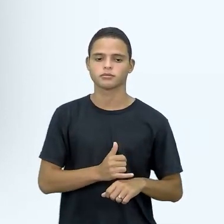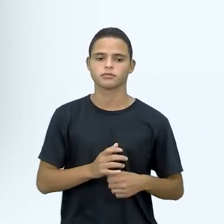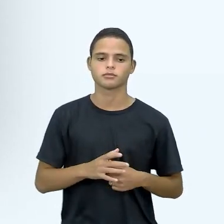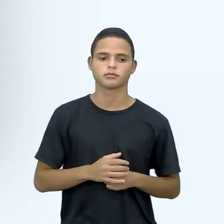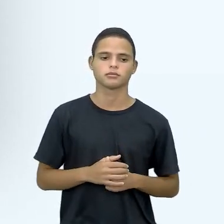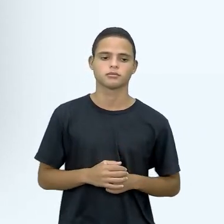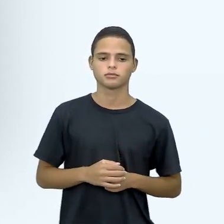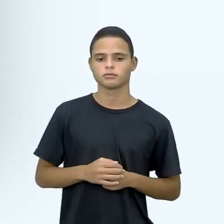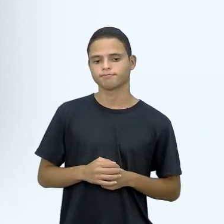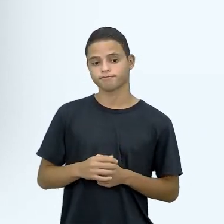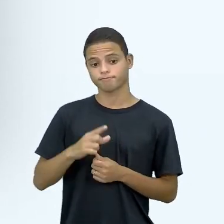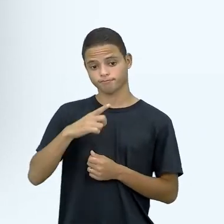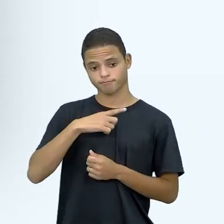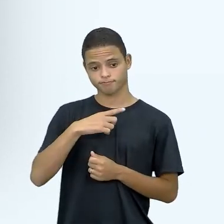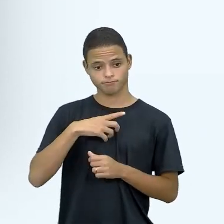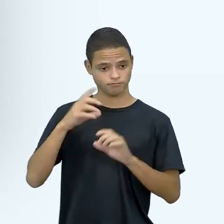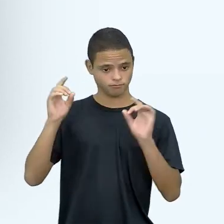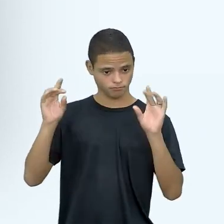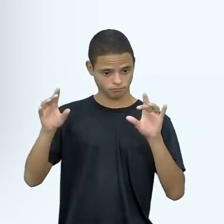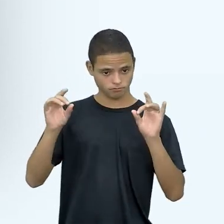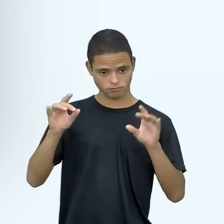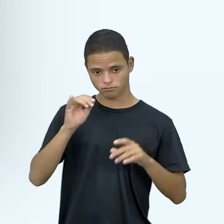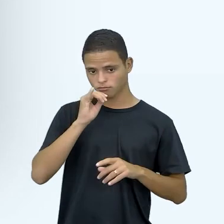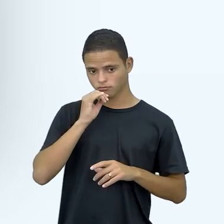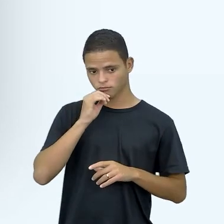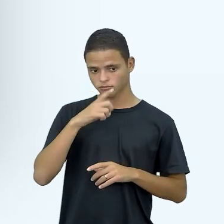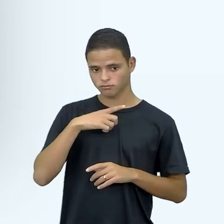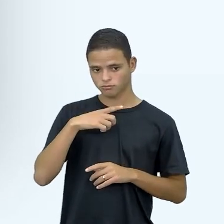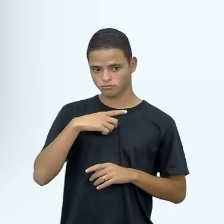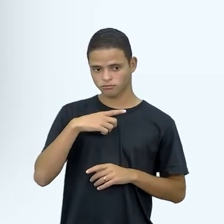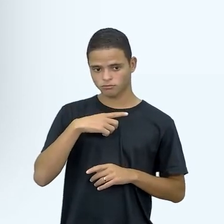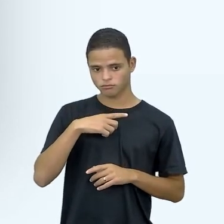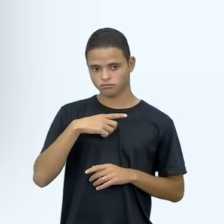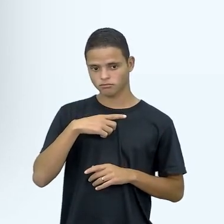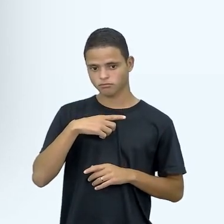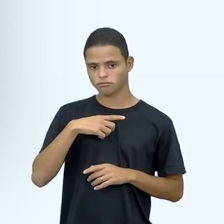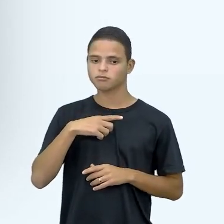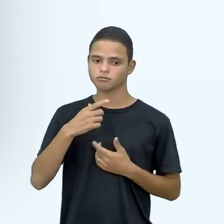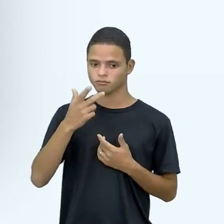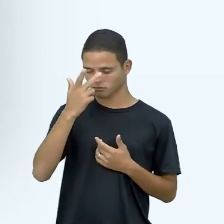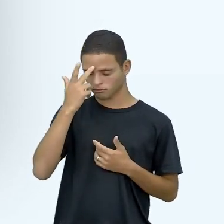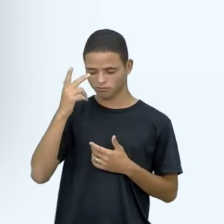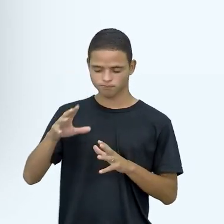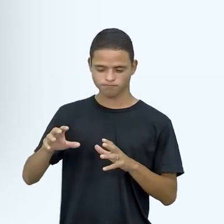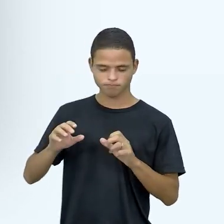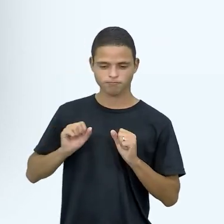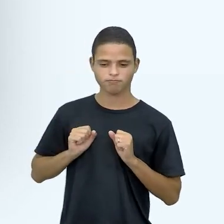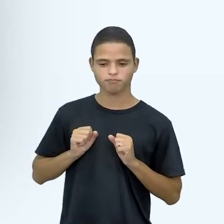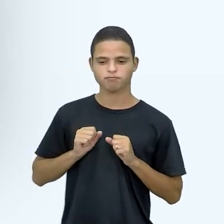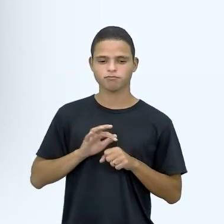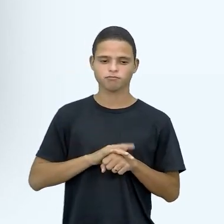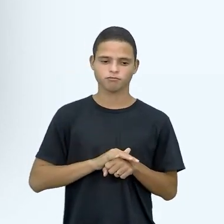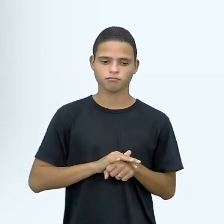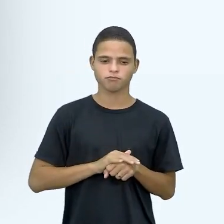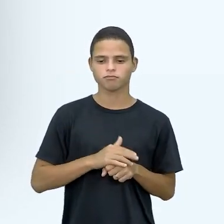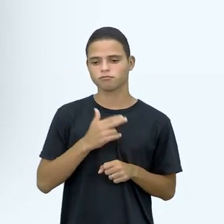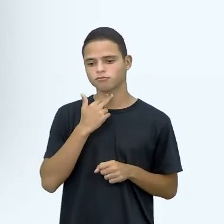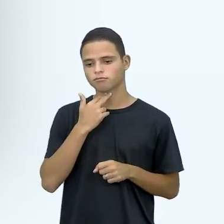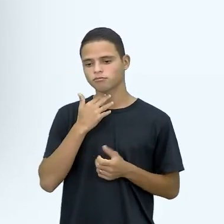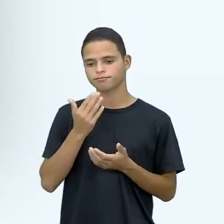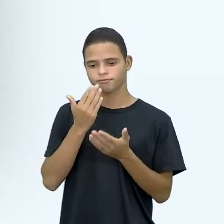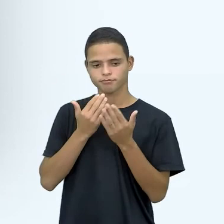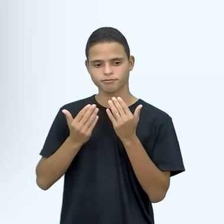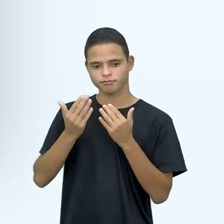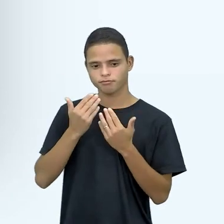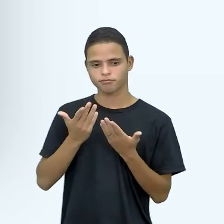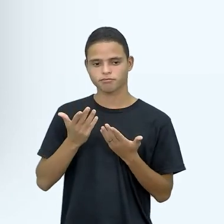Priscila, existe um caso muito especial, né, vocês têm pacientes com AIDS, né, ou com câncer, que eles não podem comer nem